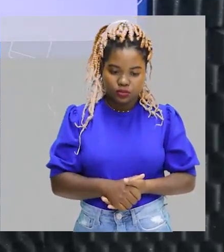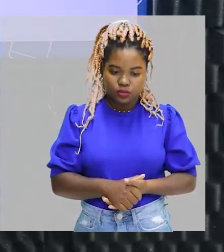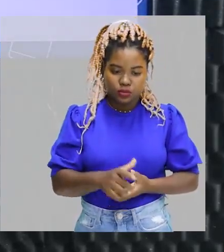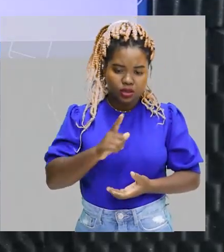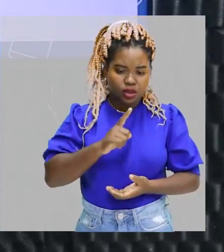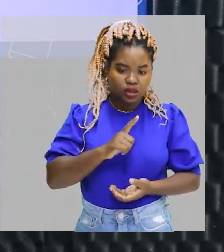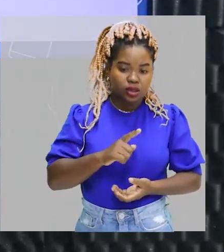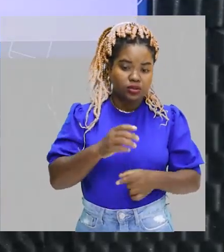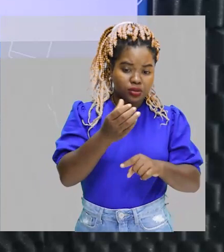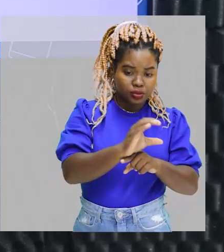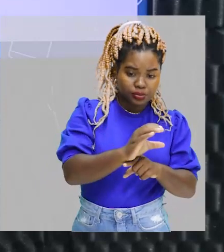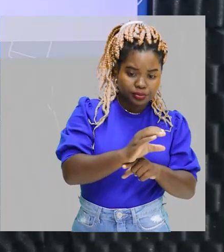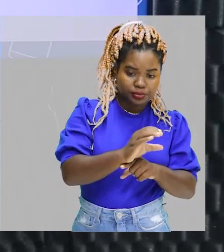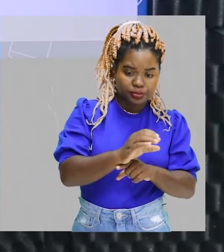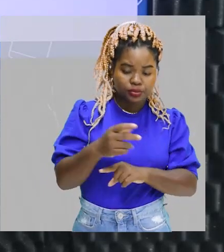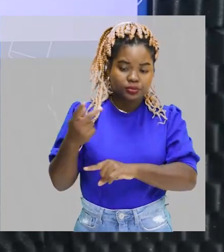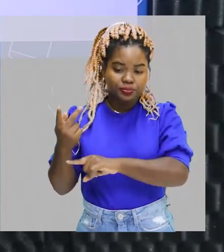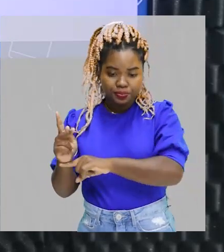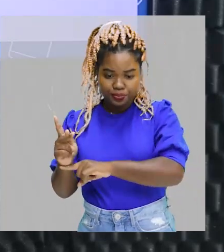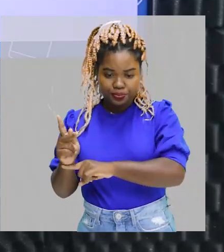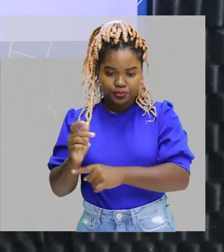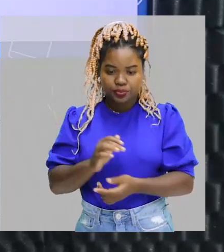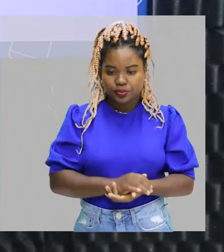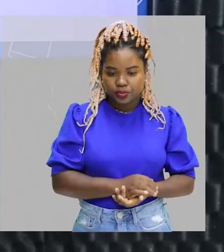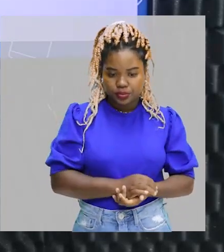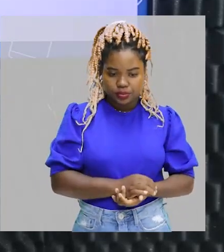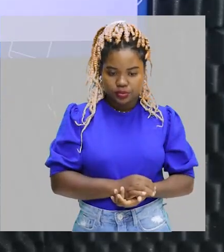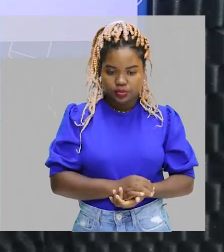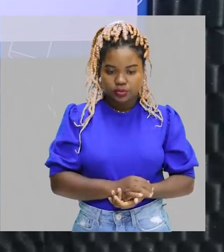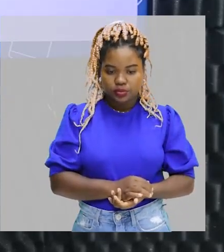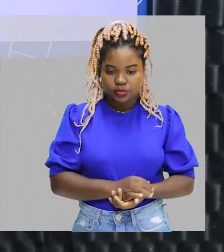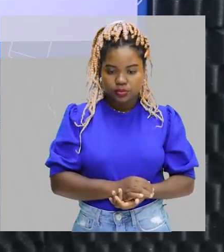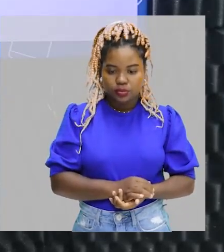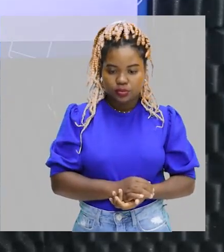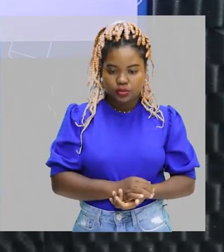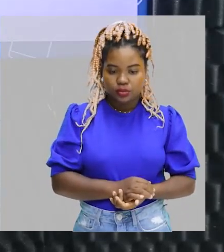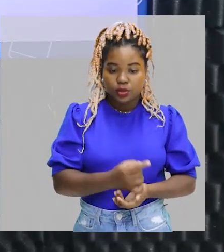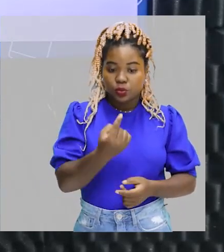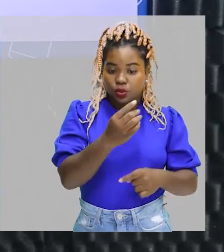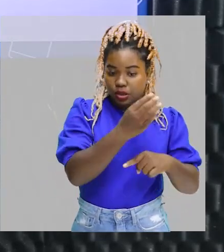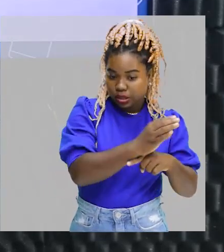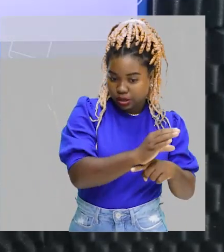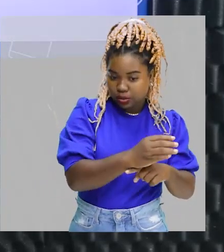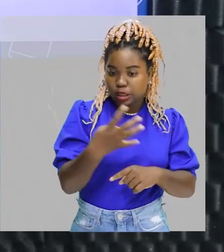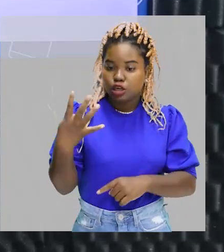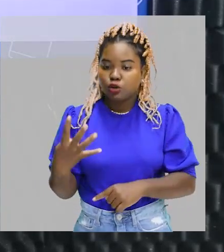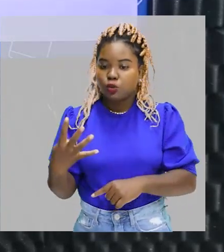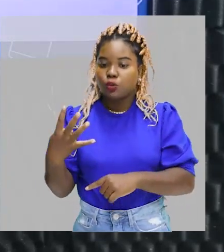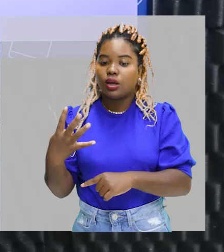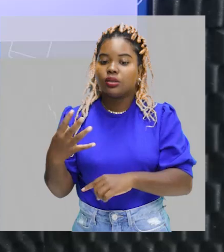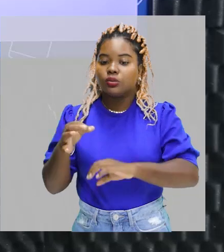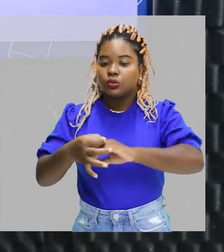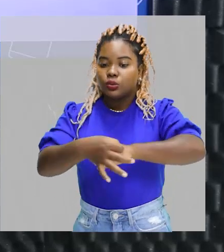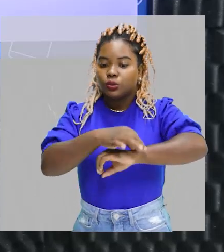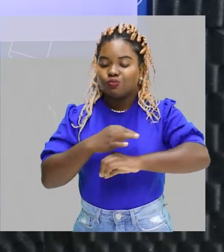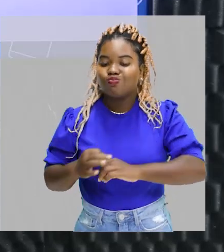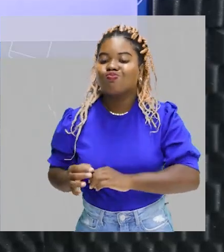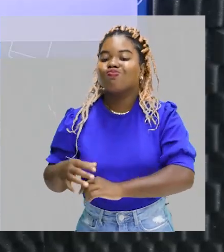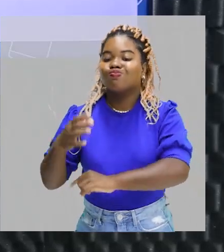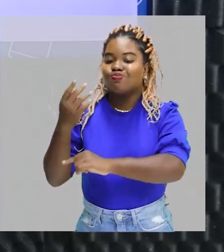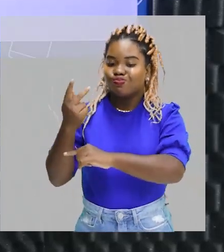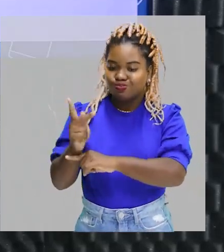um carbono e hidrogênio. Carbono, hidrogênio. Um carbono e quatro átomos de